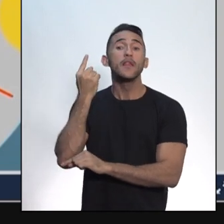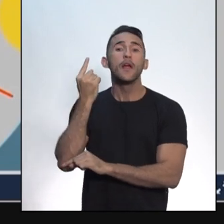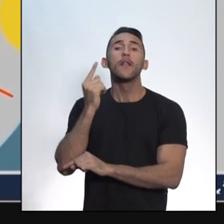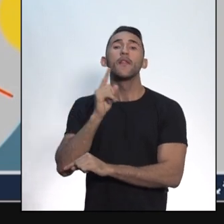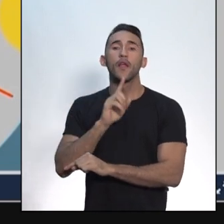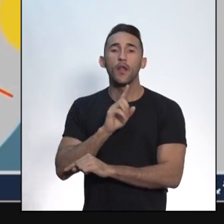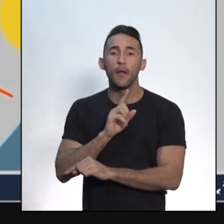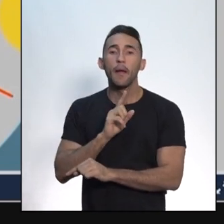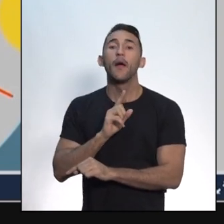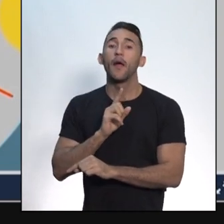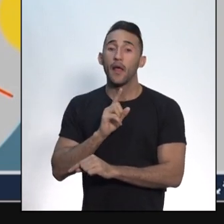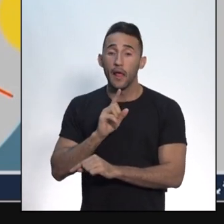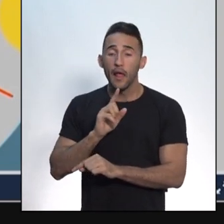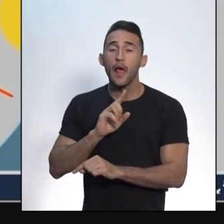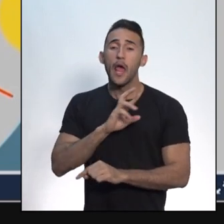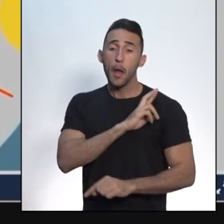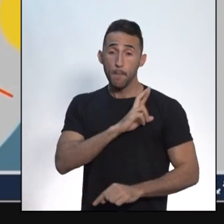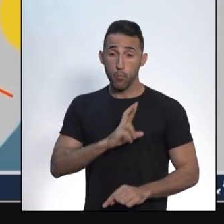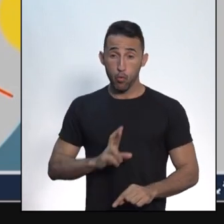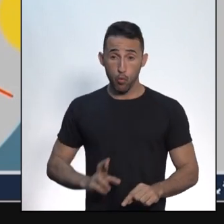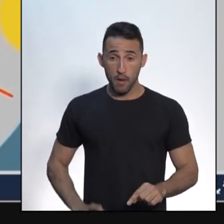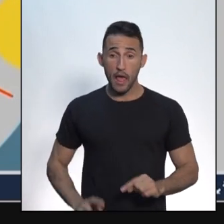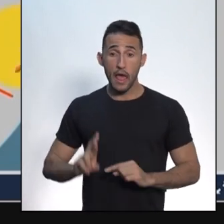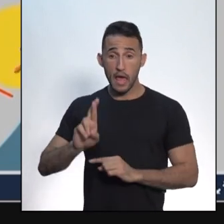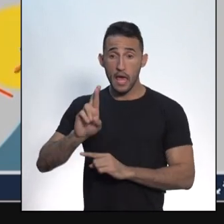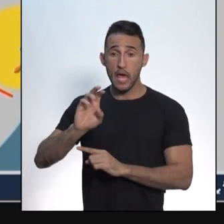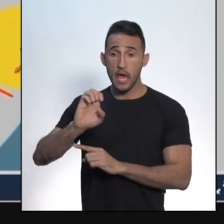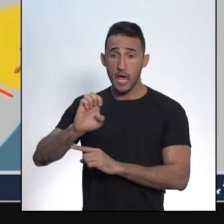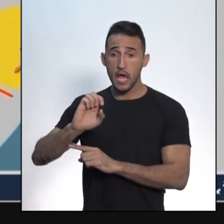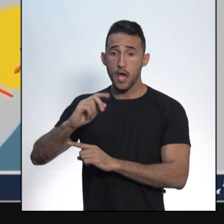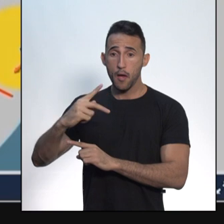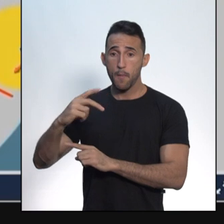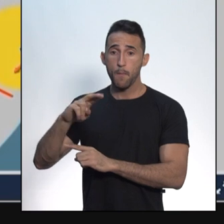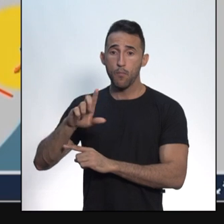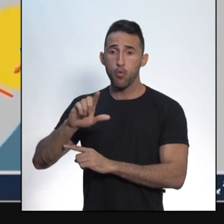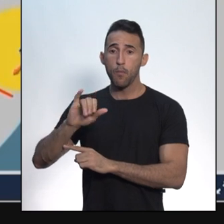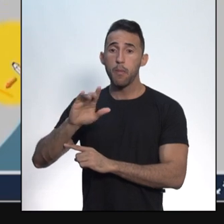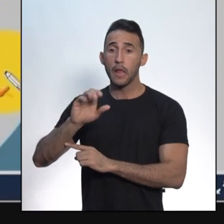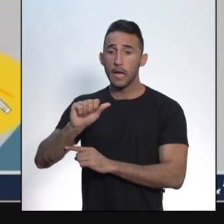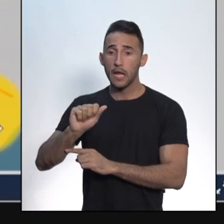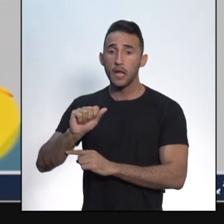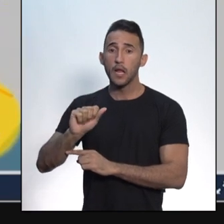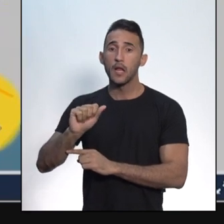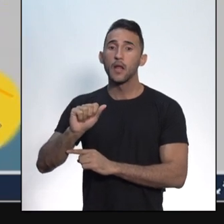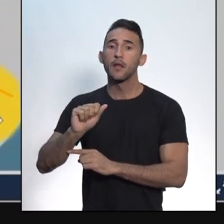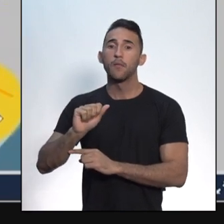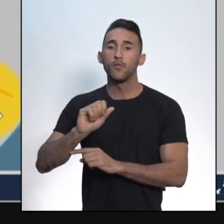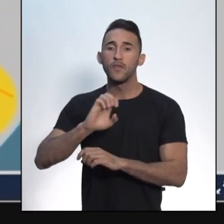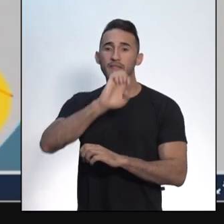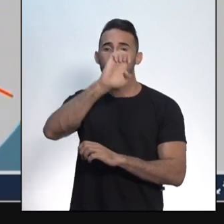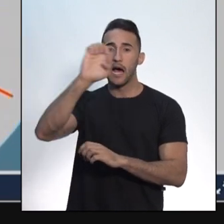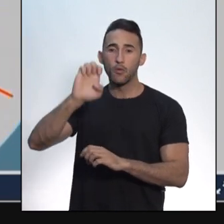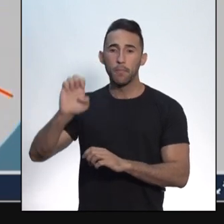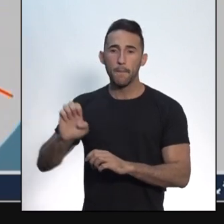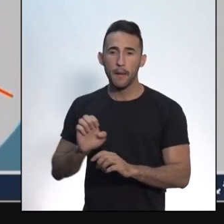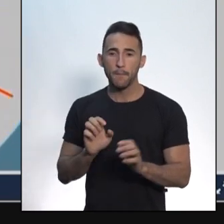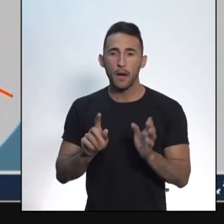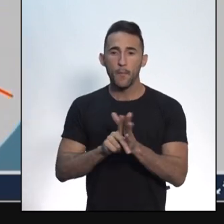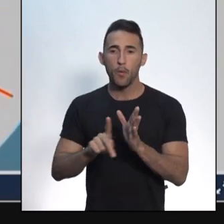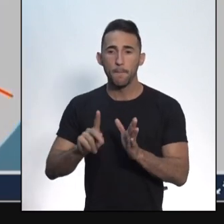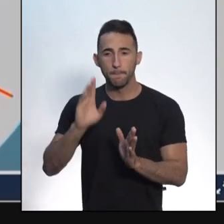dos Estados Unidos do Brasil, vejam só. Então, o que nós temos aqui é uma profunda